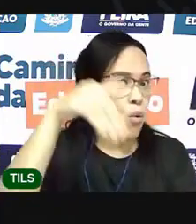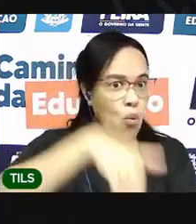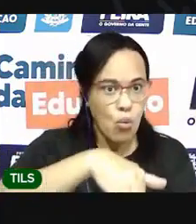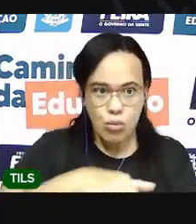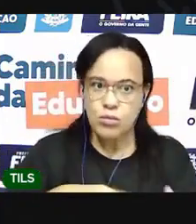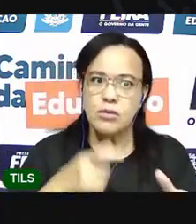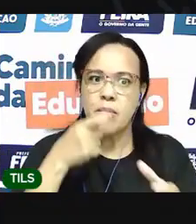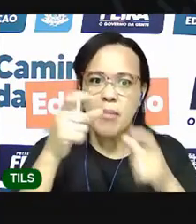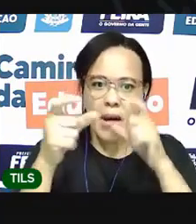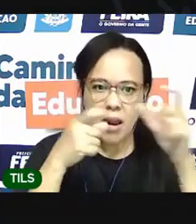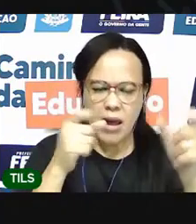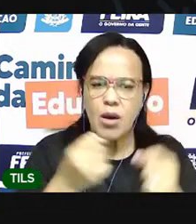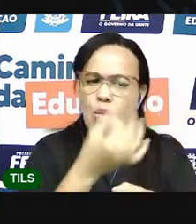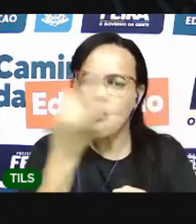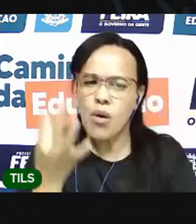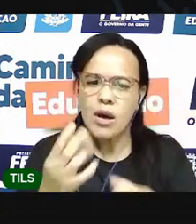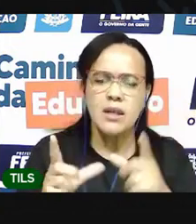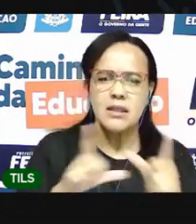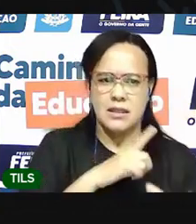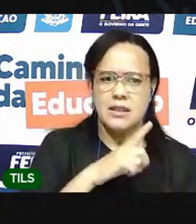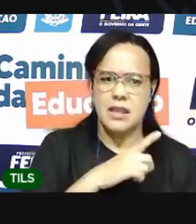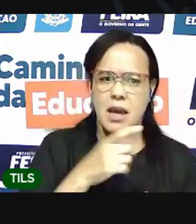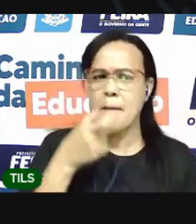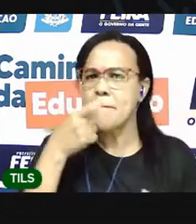quantas letras tem uma palavra.